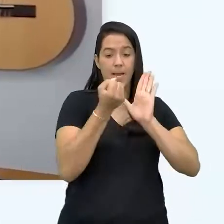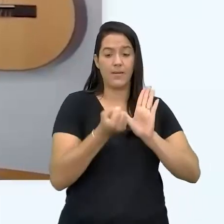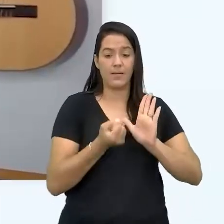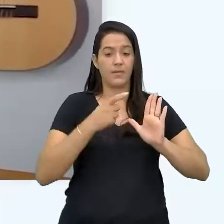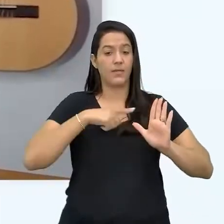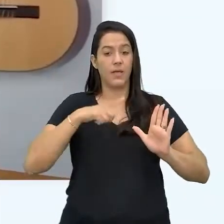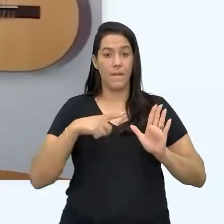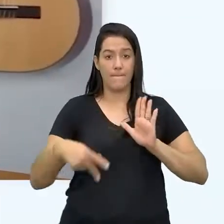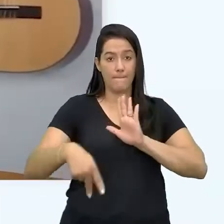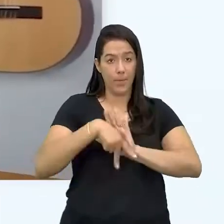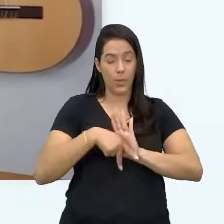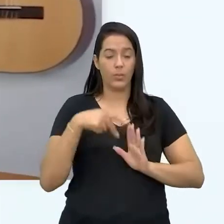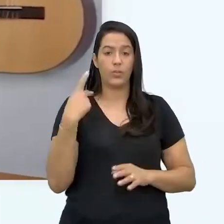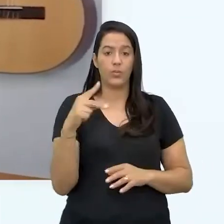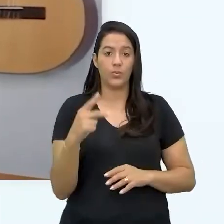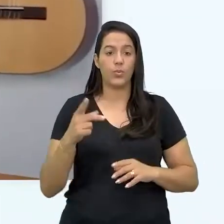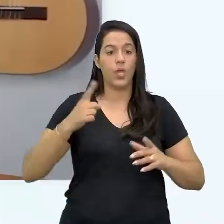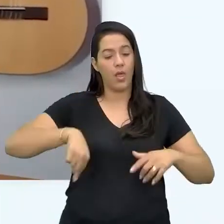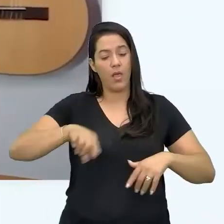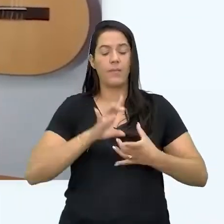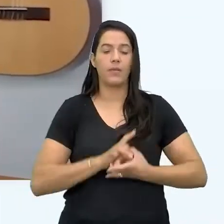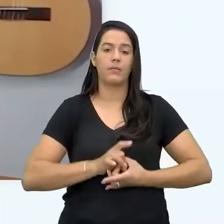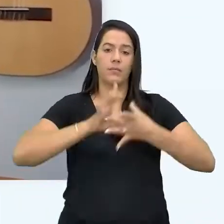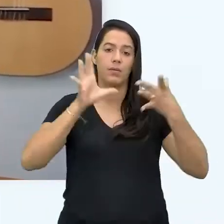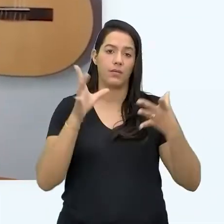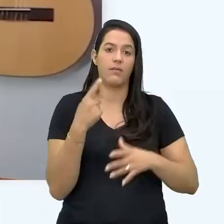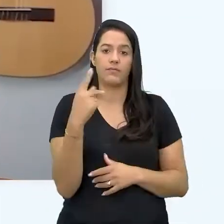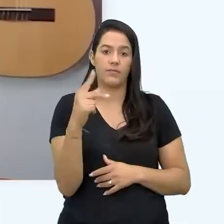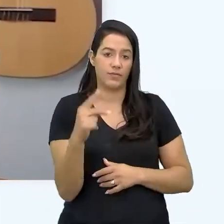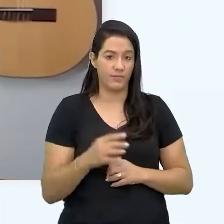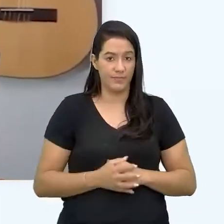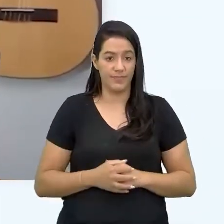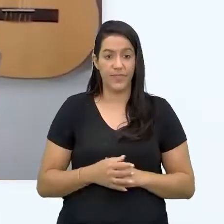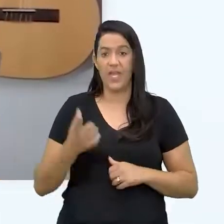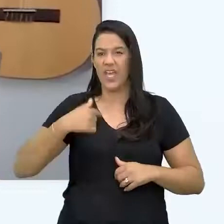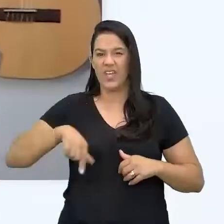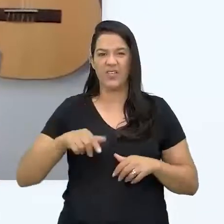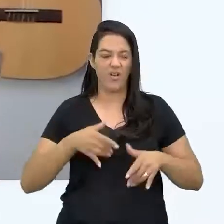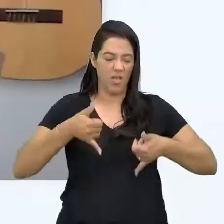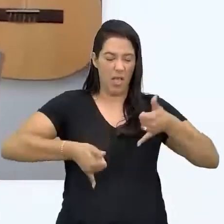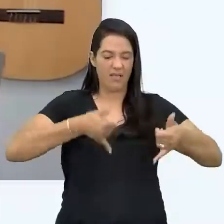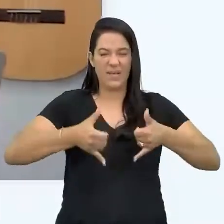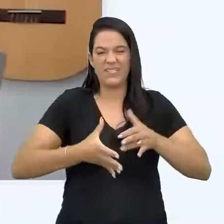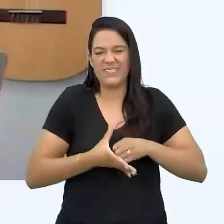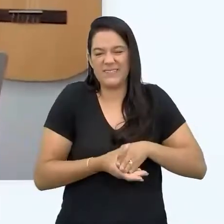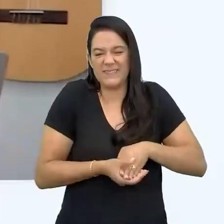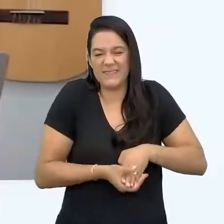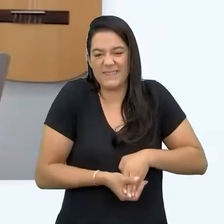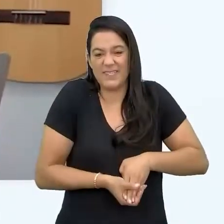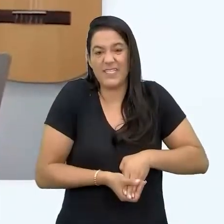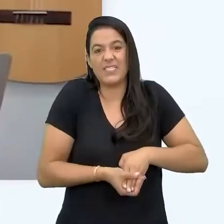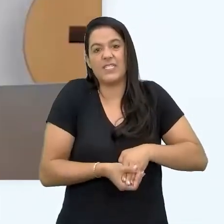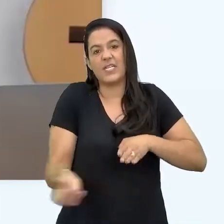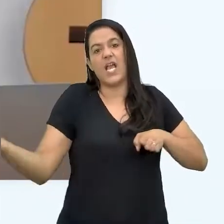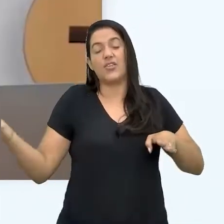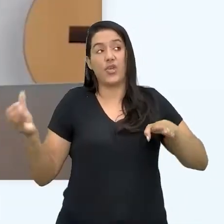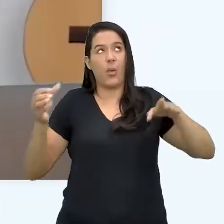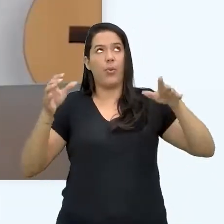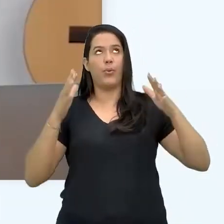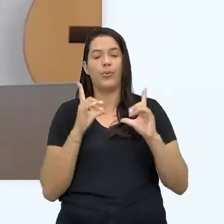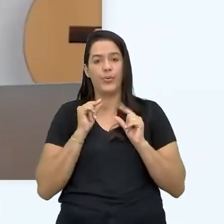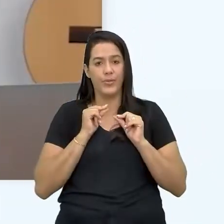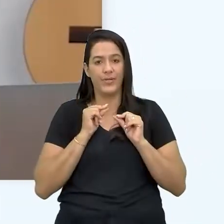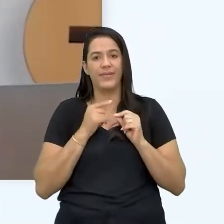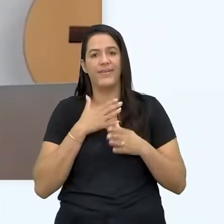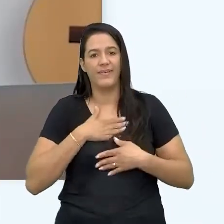é pra ser uma coisa que te libere. Eu digo que é mais pra ser, sabe, quando você tira aquele sapato apertado, do quando você põe o sapato apertado. Então